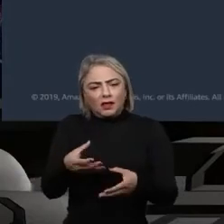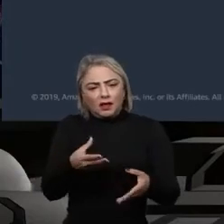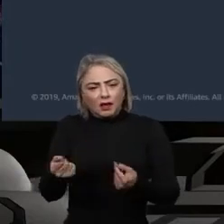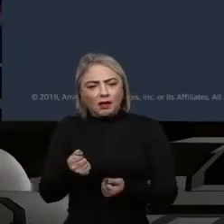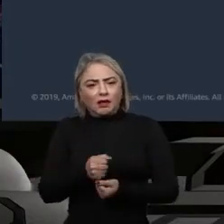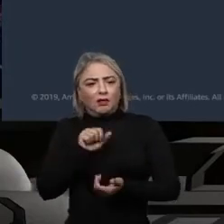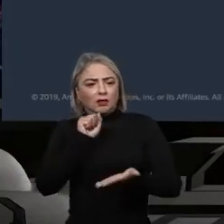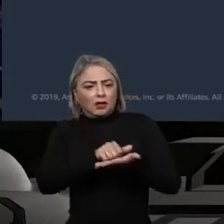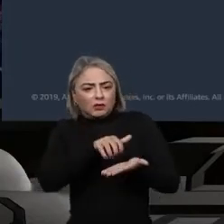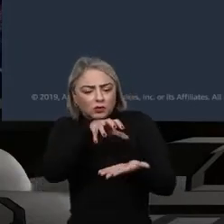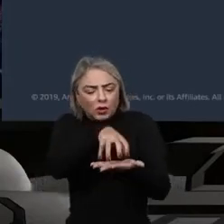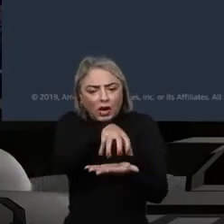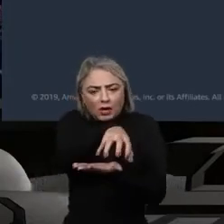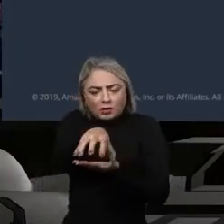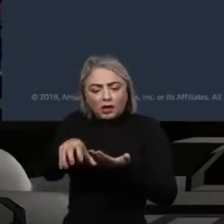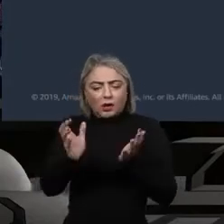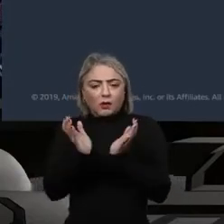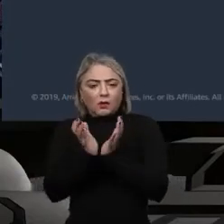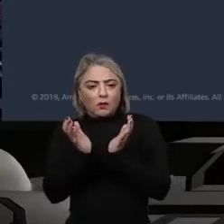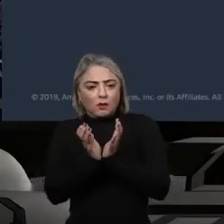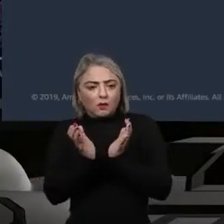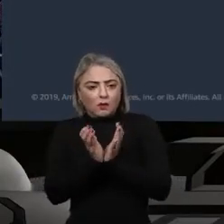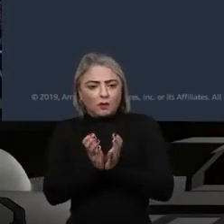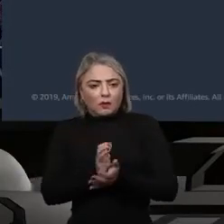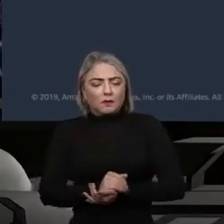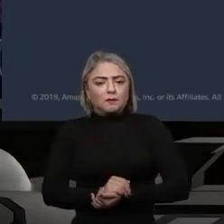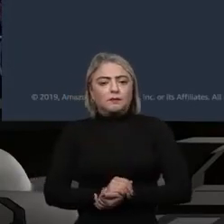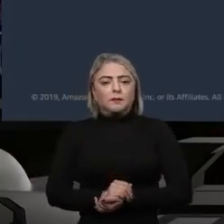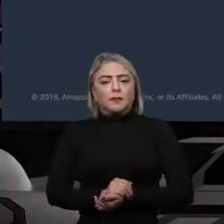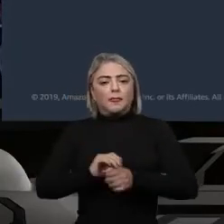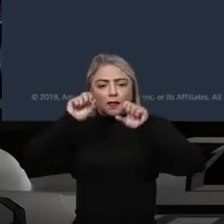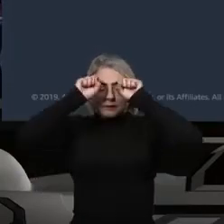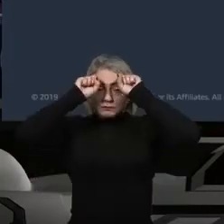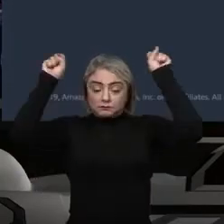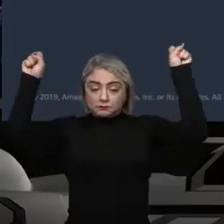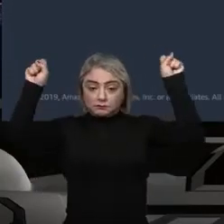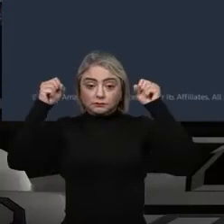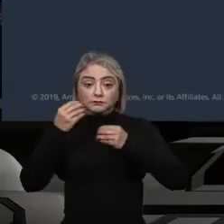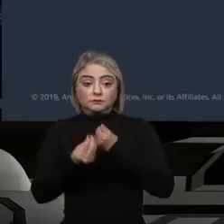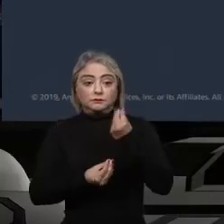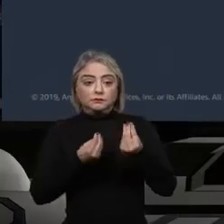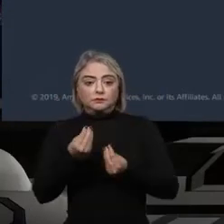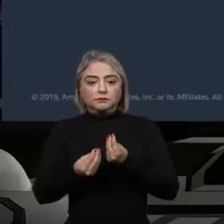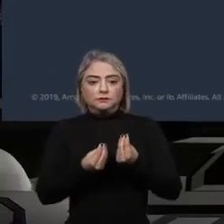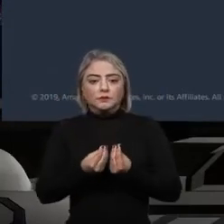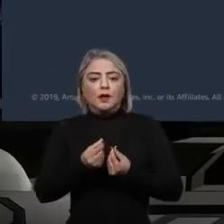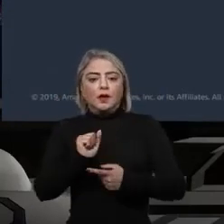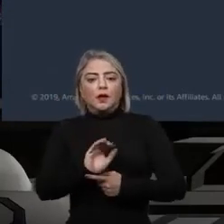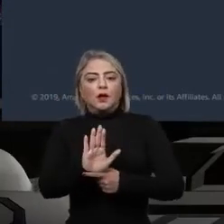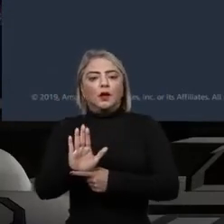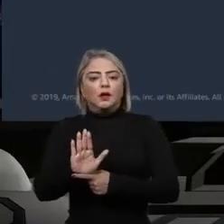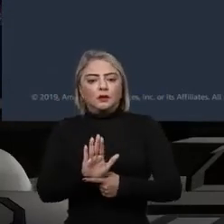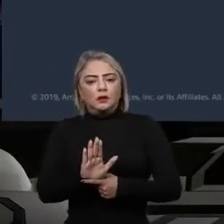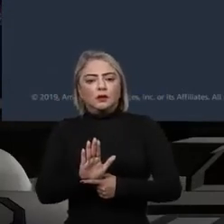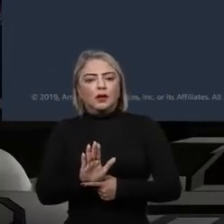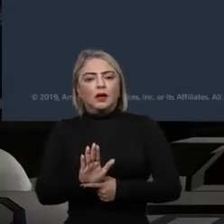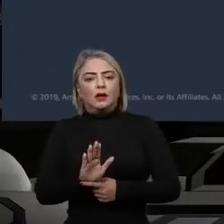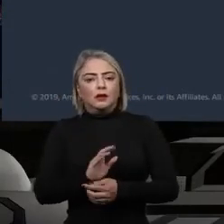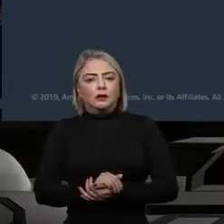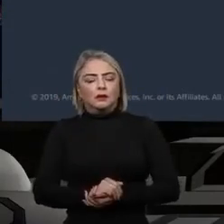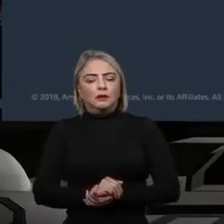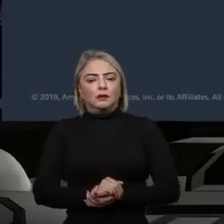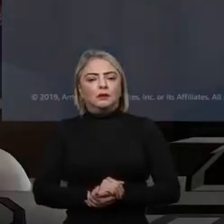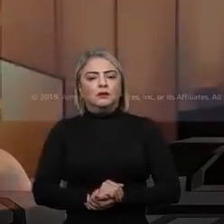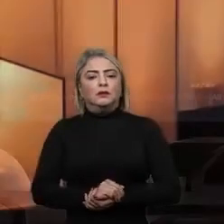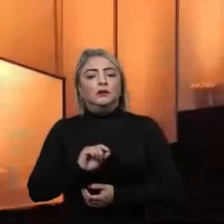sua agência, no seu órgão, no seu ministério, no seu tribunal e como a gente pode ajudá-los. Então, estamos à disposição para